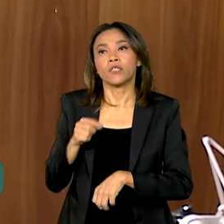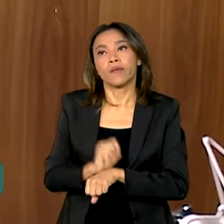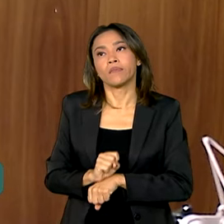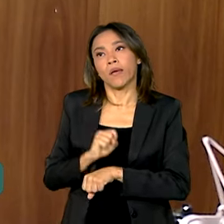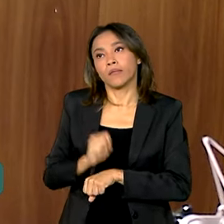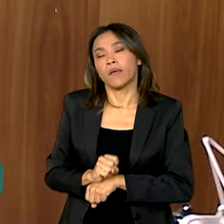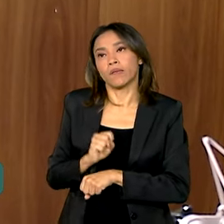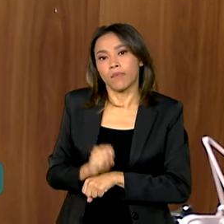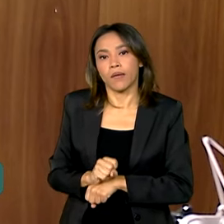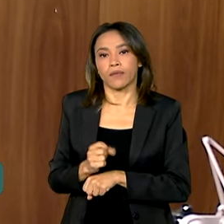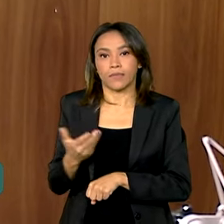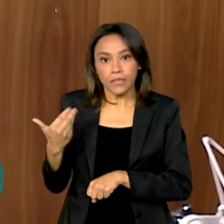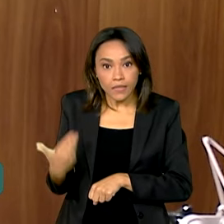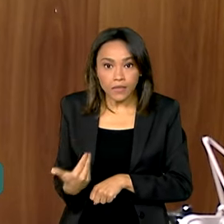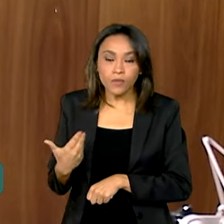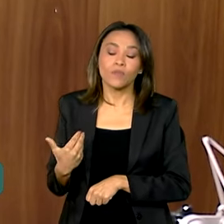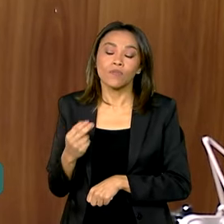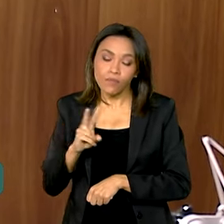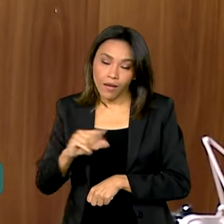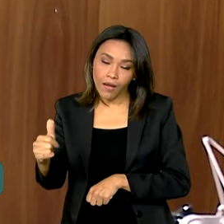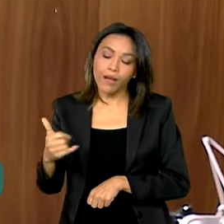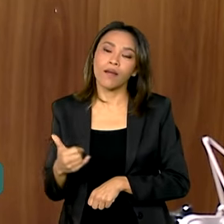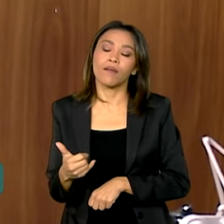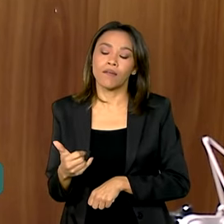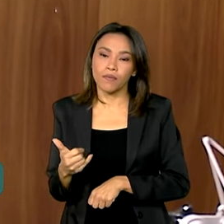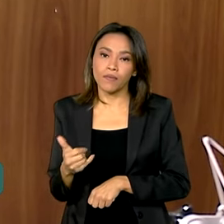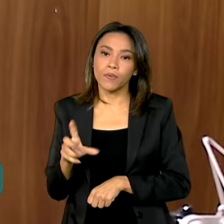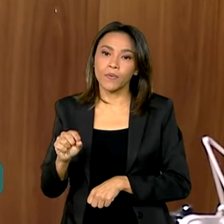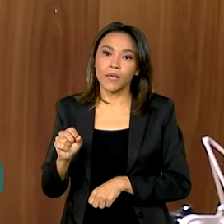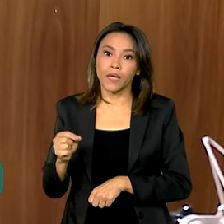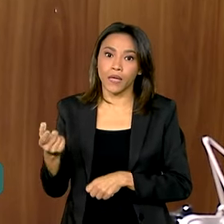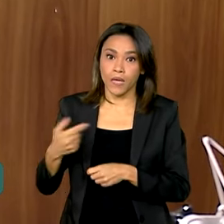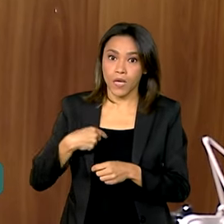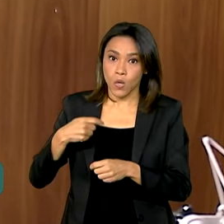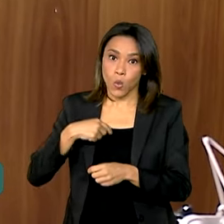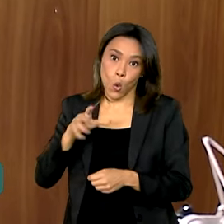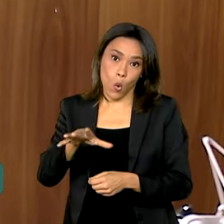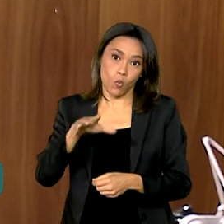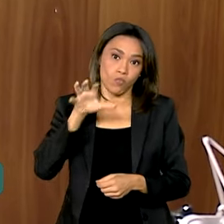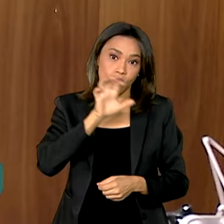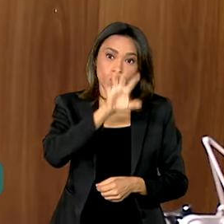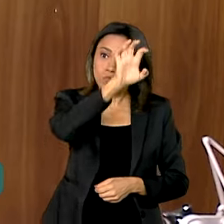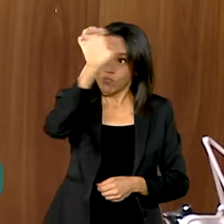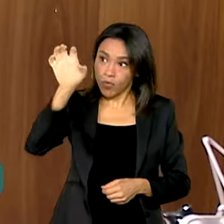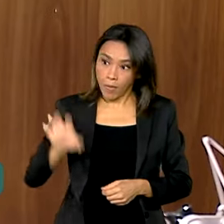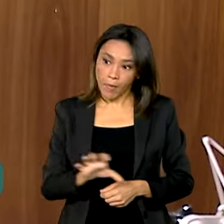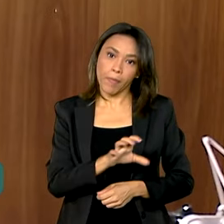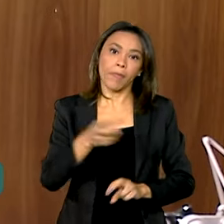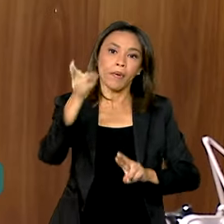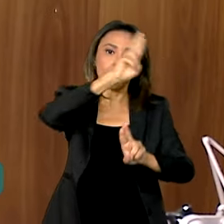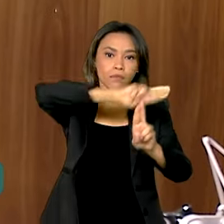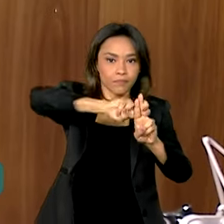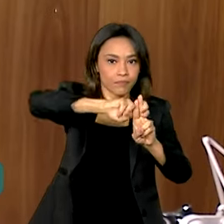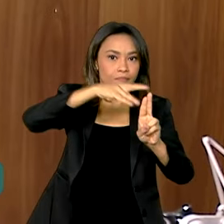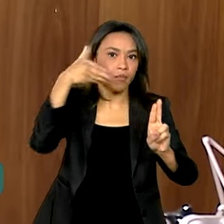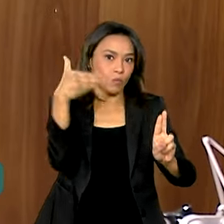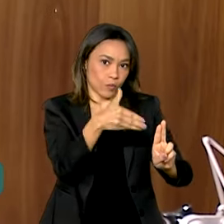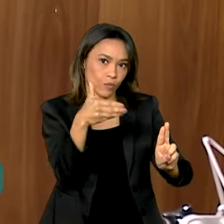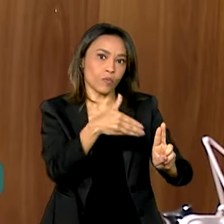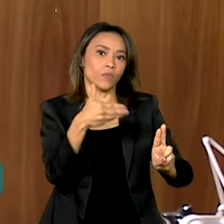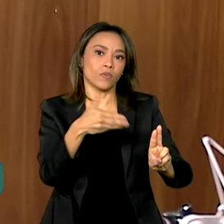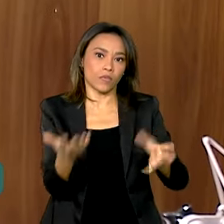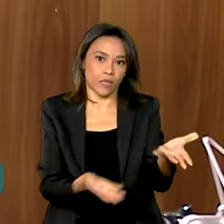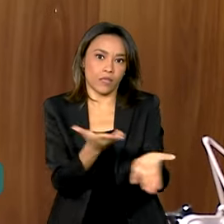espera também. Isso vai ser feito mediante planos regionais, o sistema único de saúde funciona com